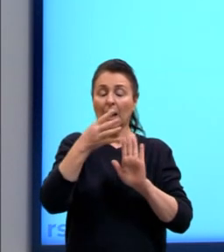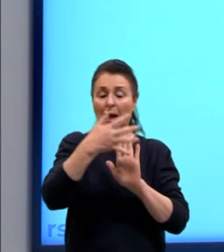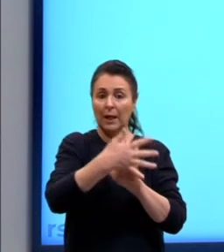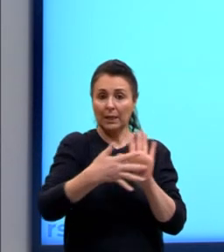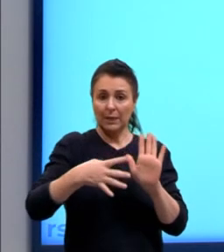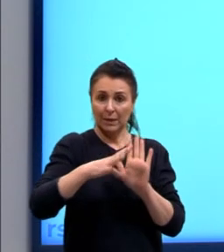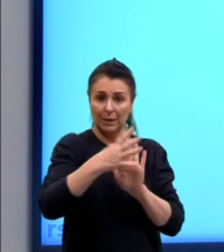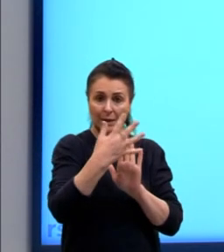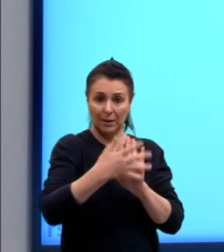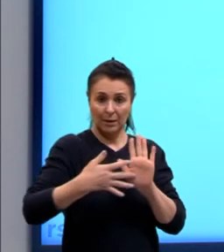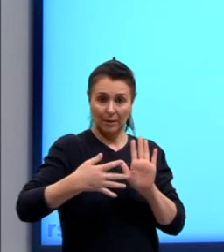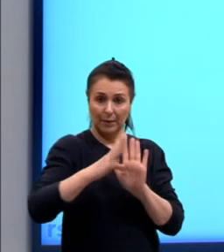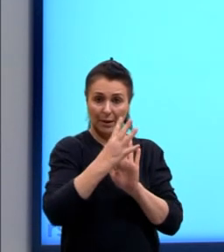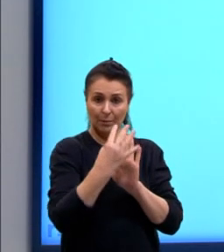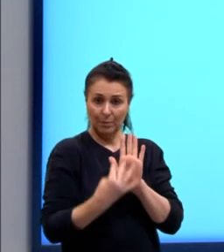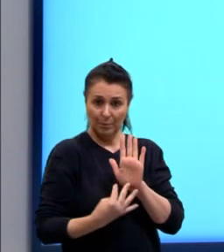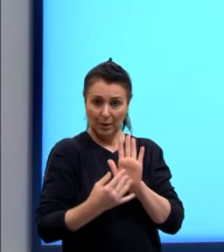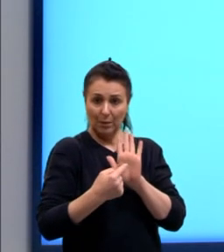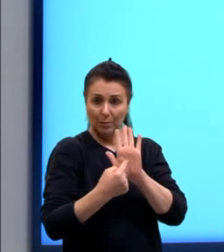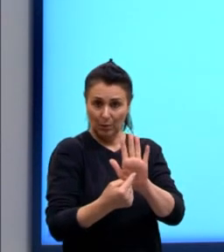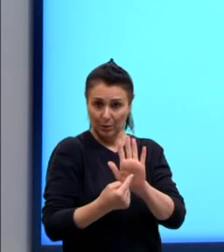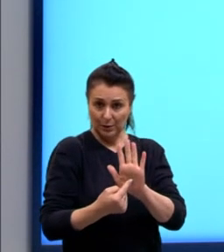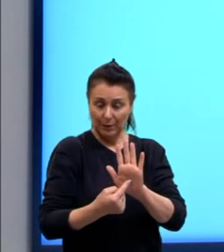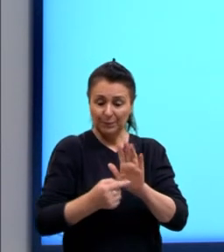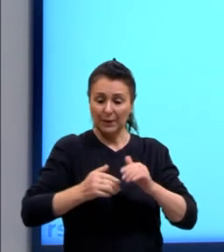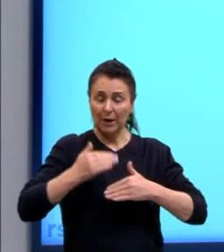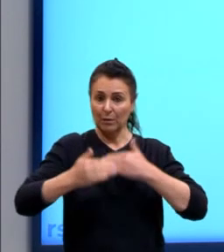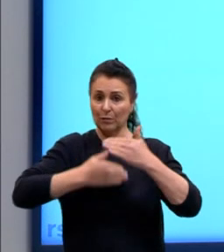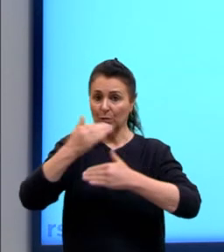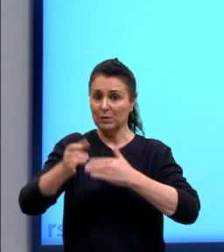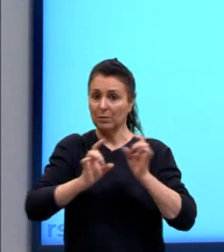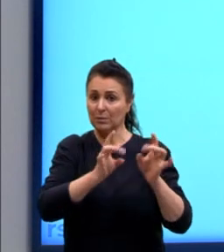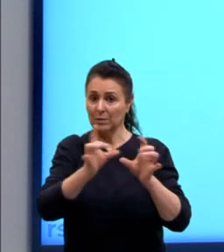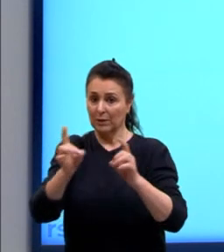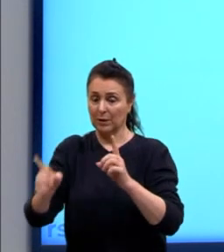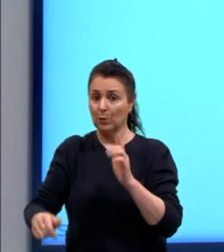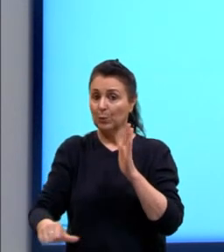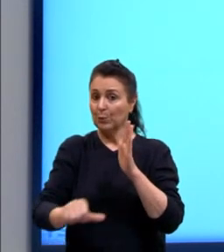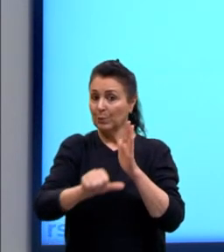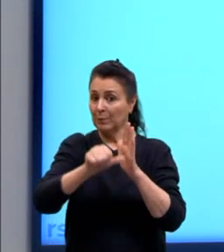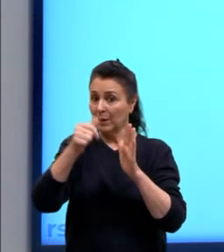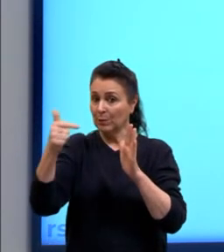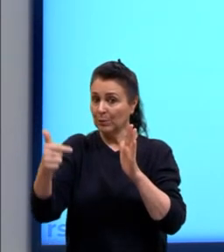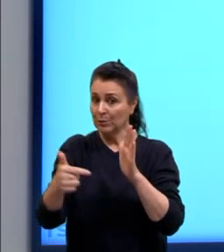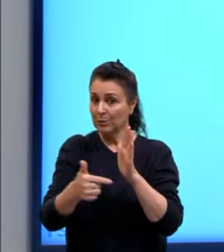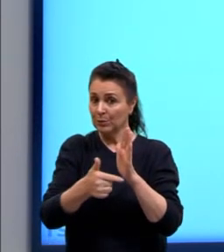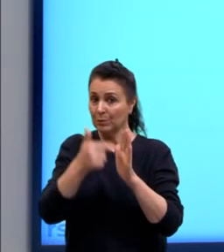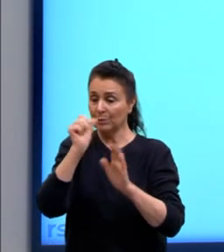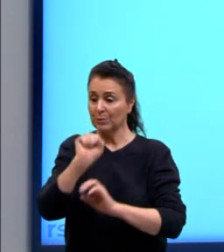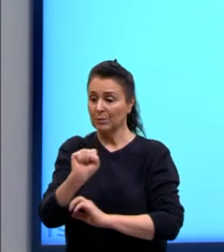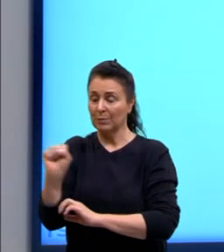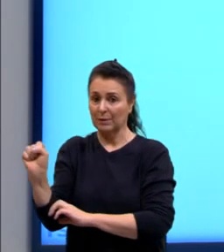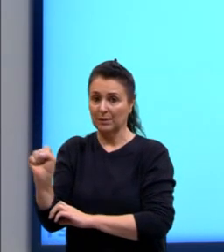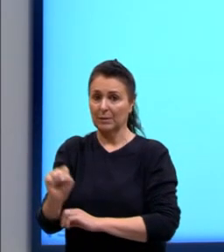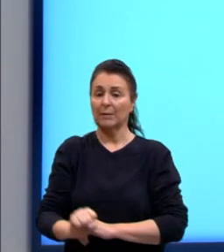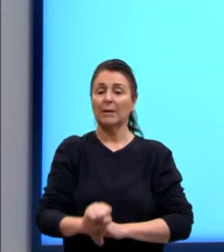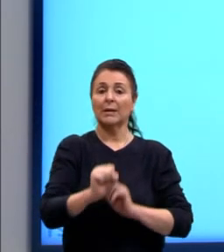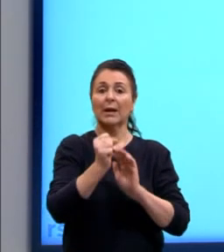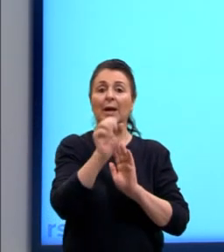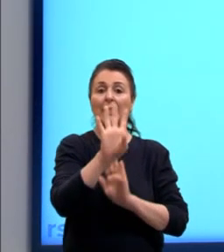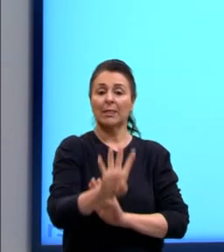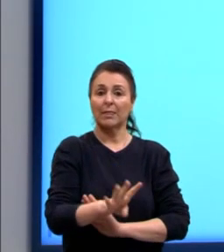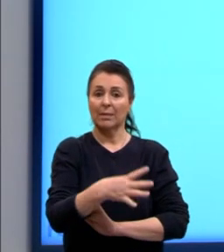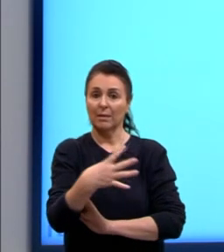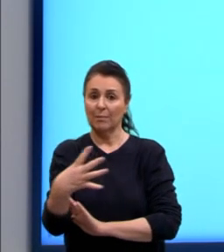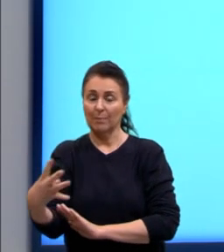do primeiro para o segundo semestre. Então, aqui nós temos a tabela, temos os cinco produtos, o número de